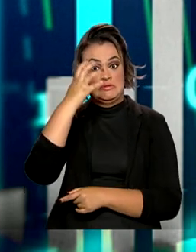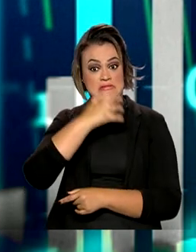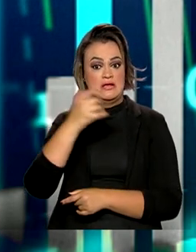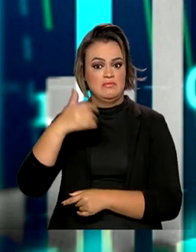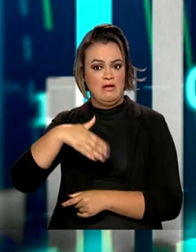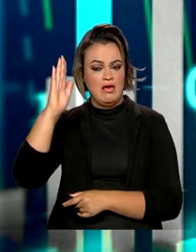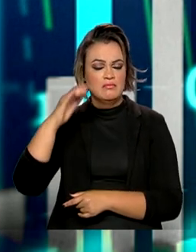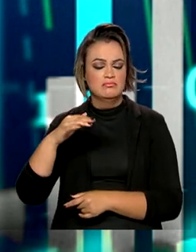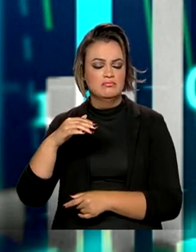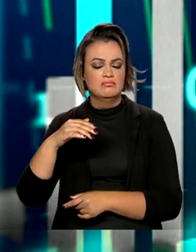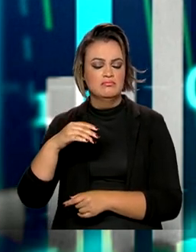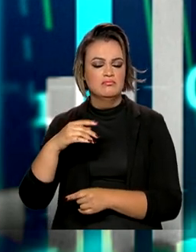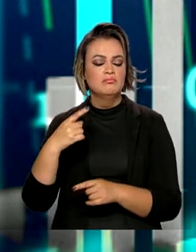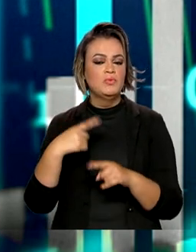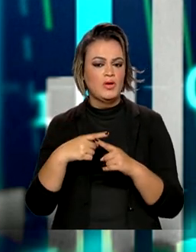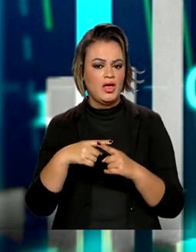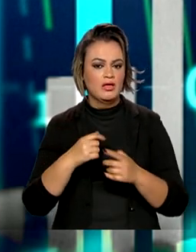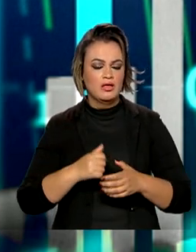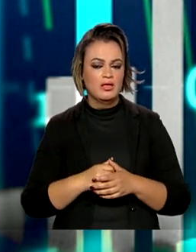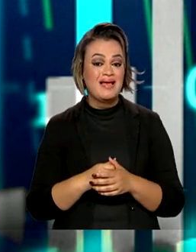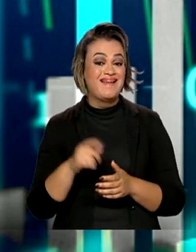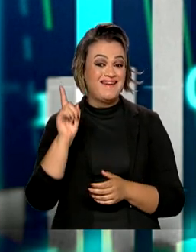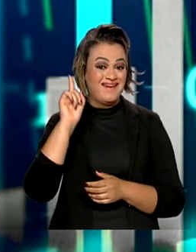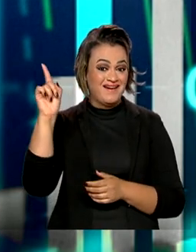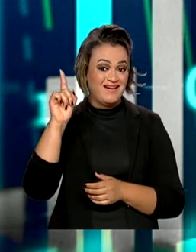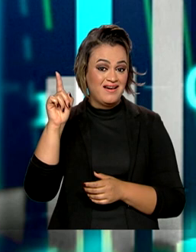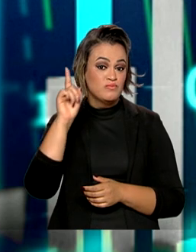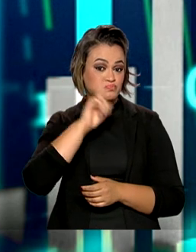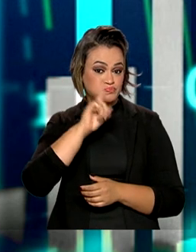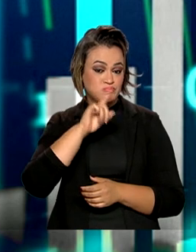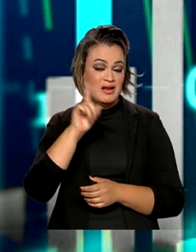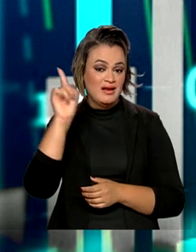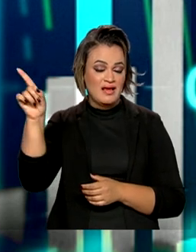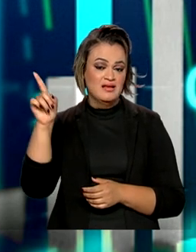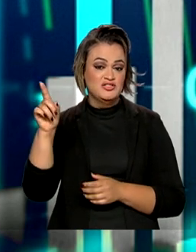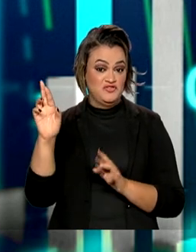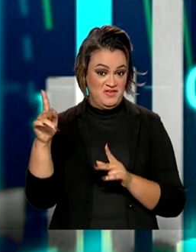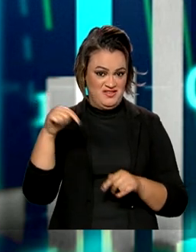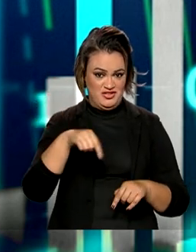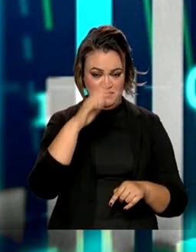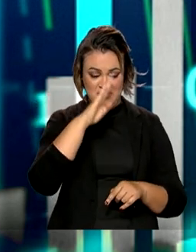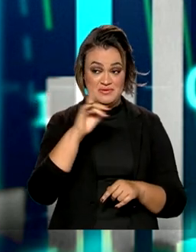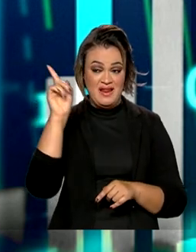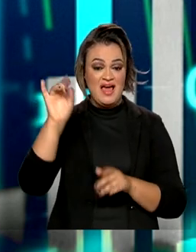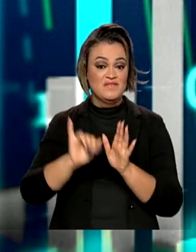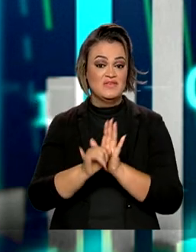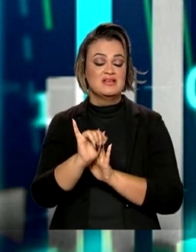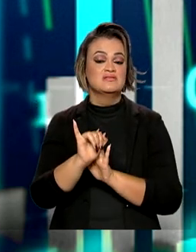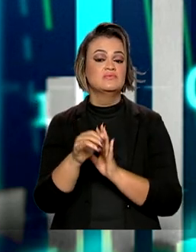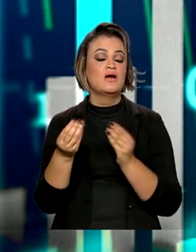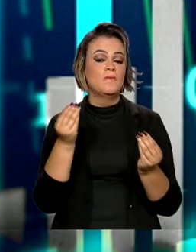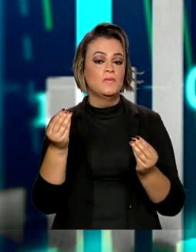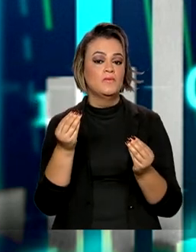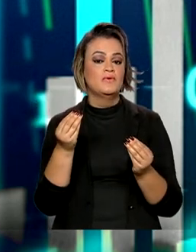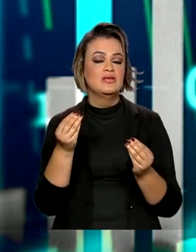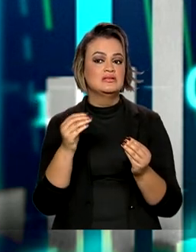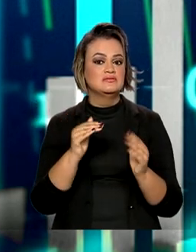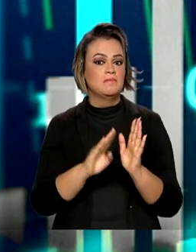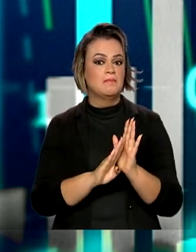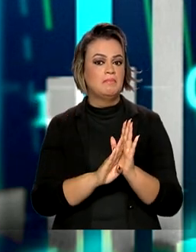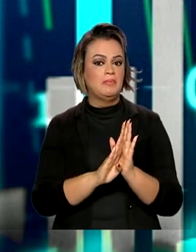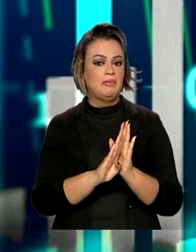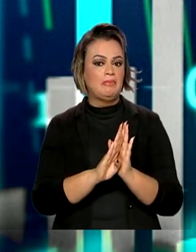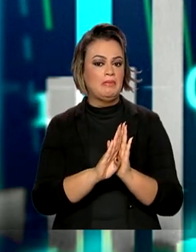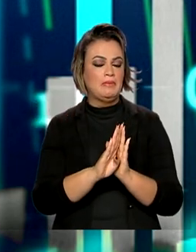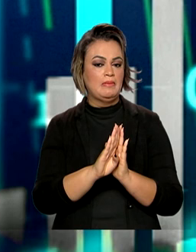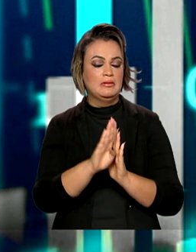que as autoridades monetárias brasileiras? Porque lá nos Estados Unidos, ao contrário do Brasil, a inflação ainda está numa espiral crescente,